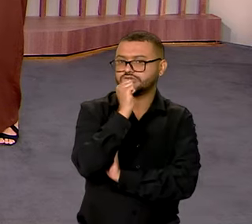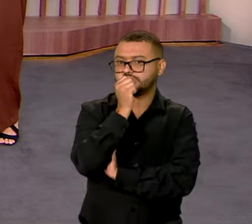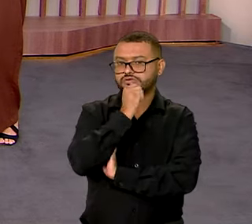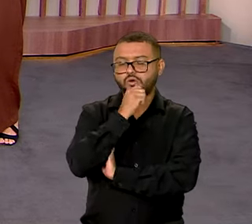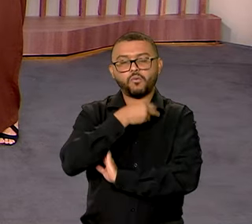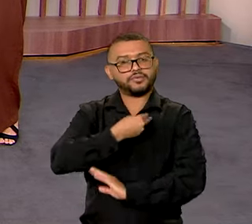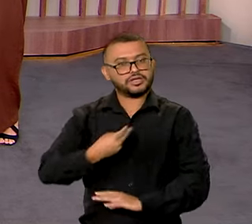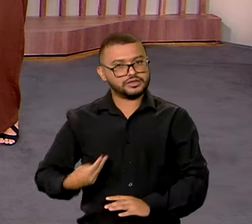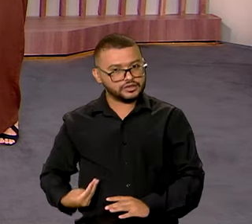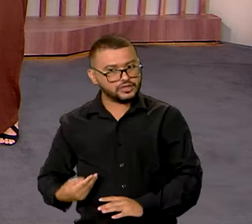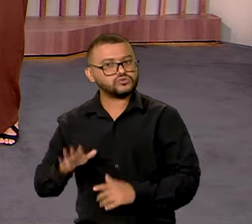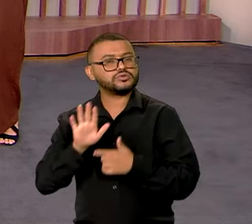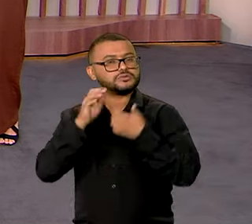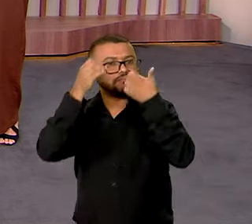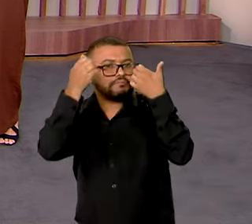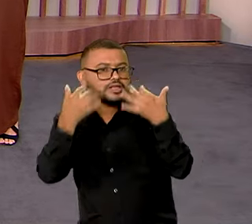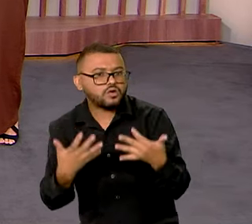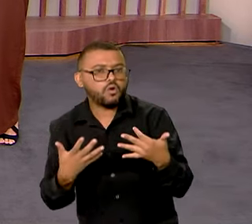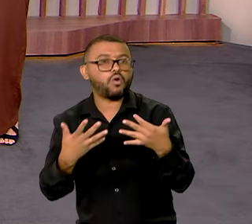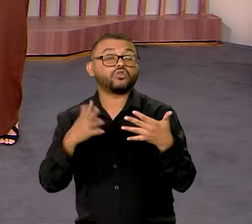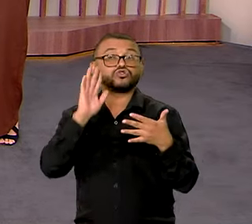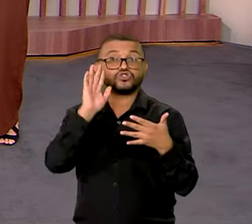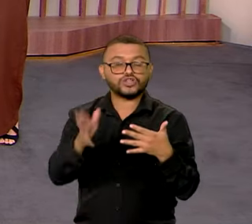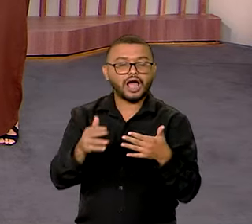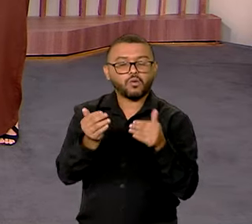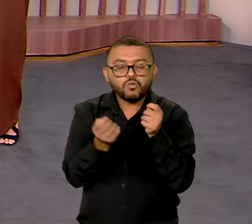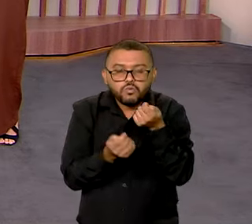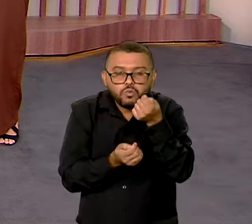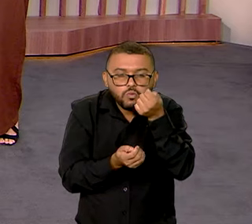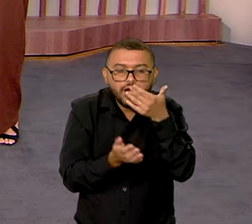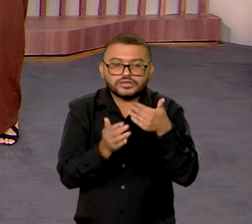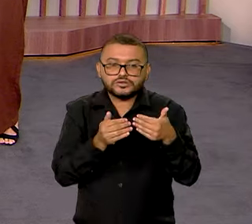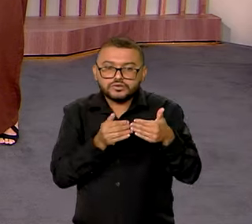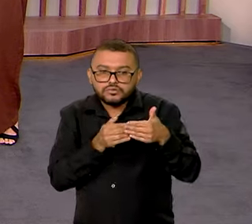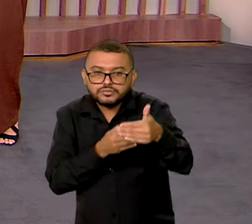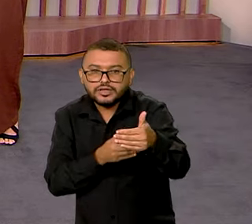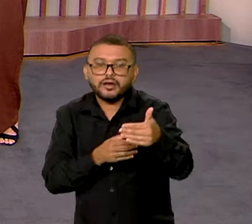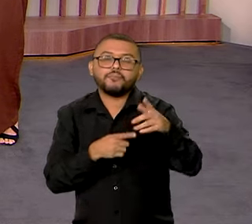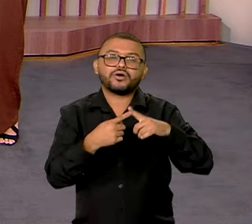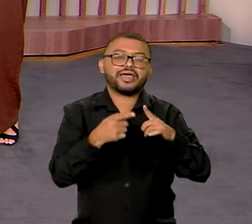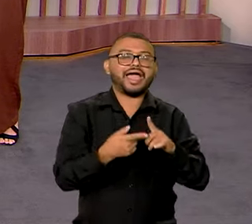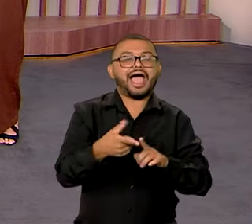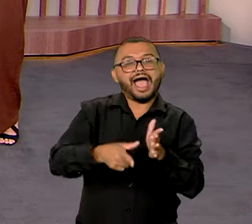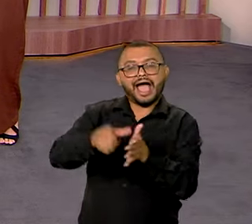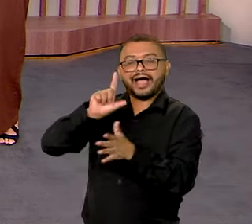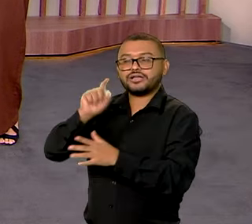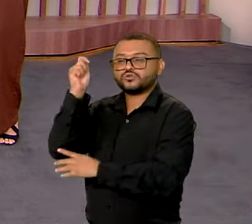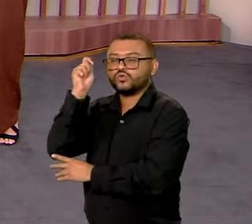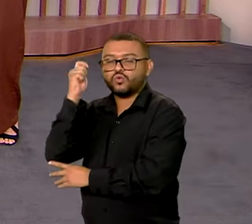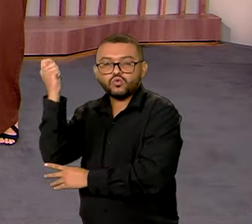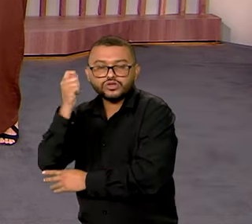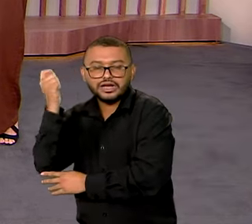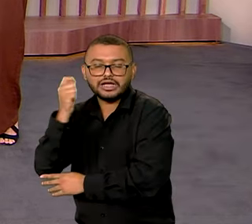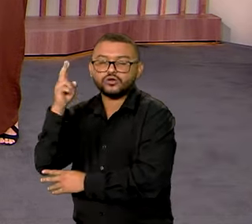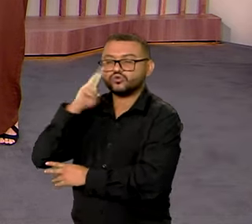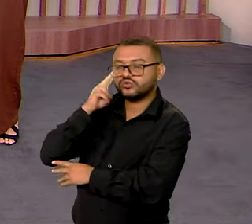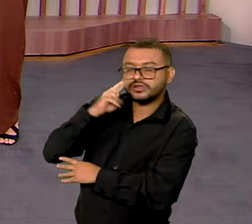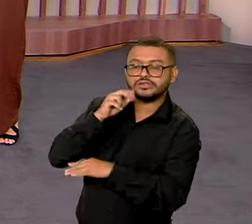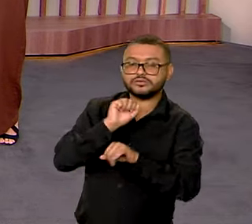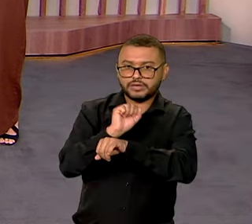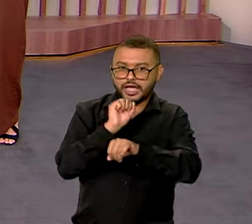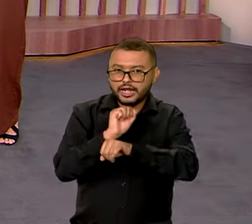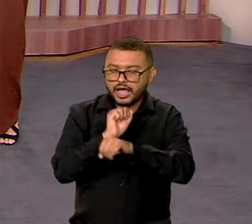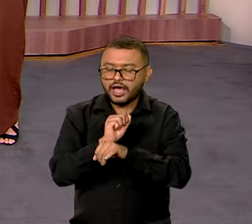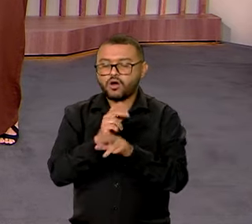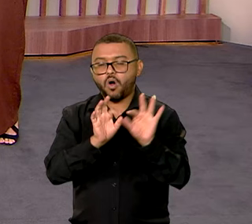Costa disse agora há pouco no Bom Dia Ministro que o programa está para ser lançado por causa dessa emergência toda no Rio Grande do Sul. Deram uma seguradinha, estão